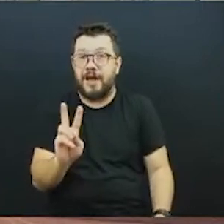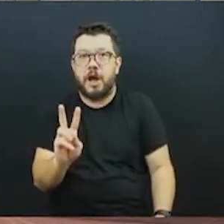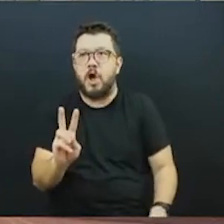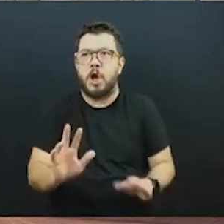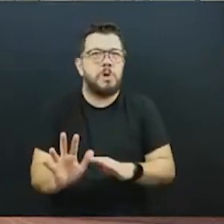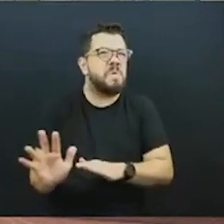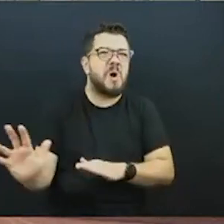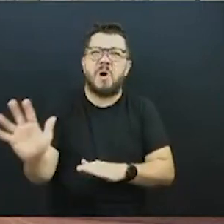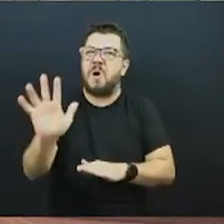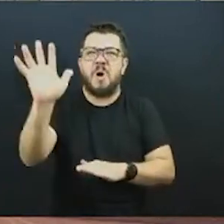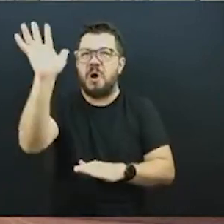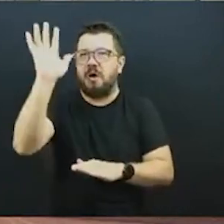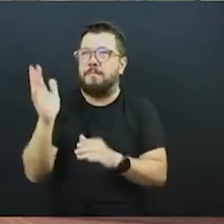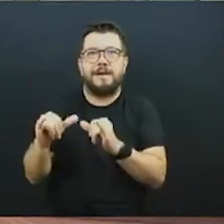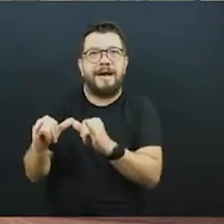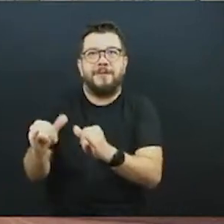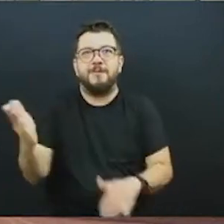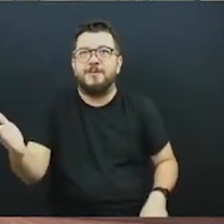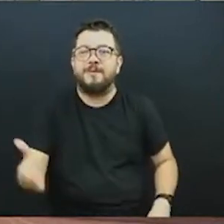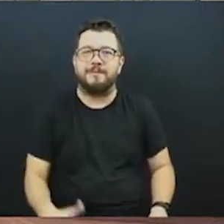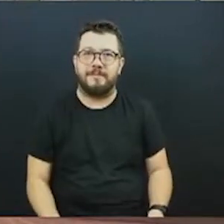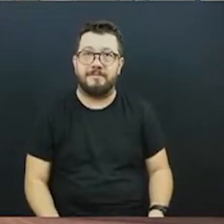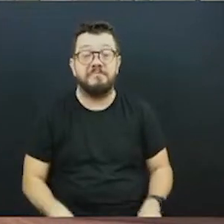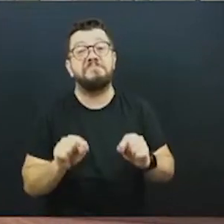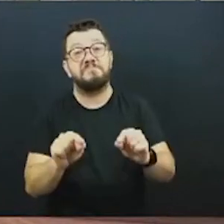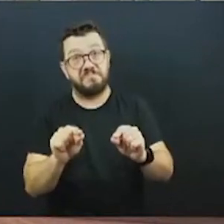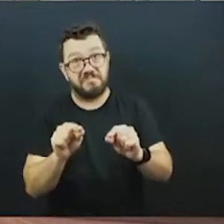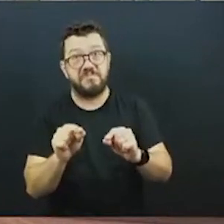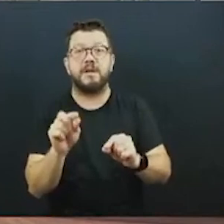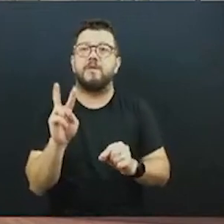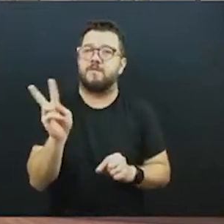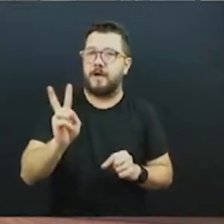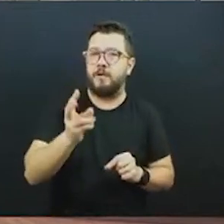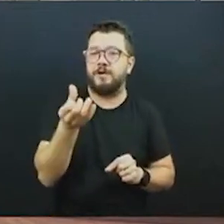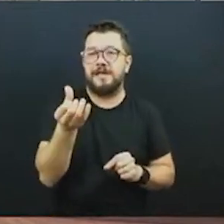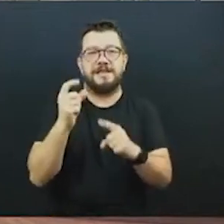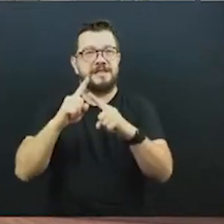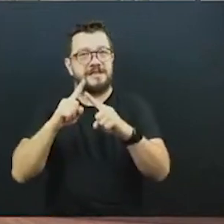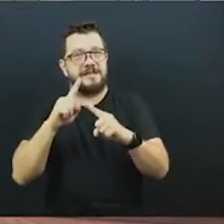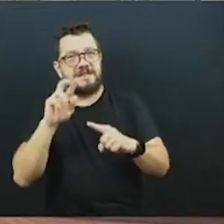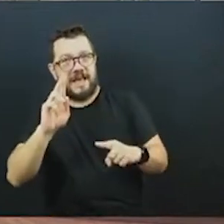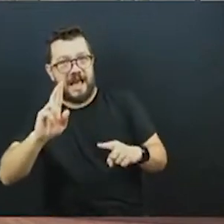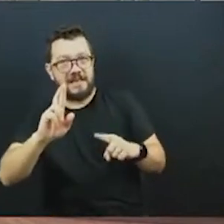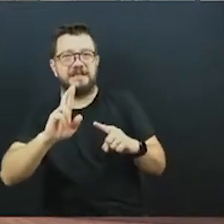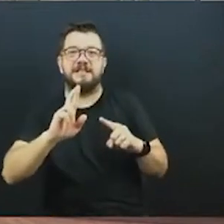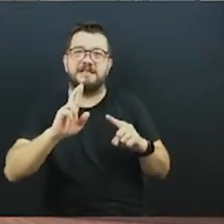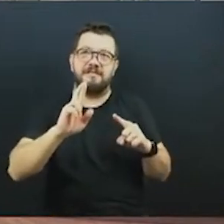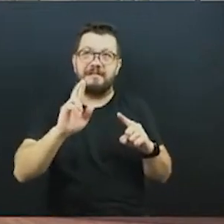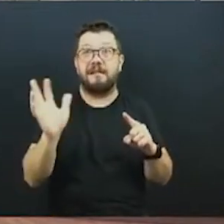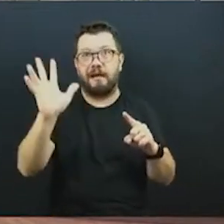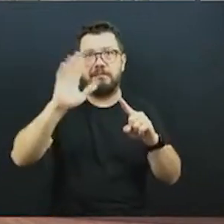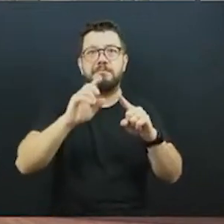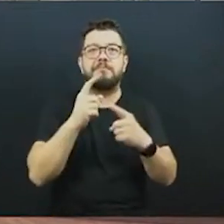doze reais por dia e de volta, realmente é caríssimo. Mas porque a população está sem o poder de compra.